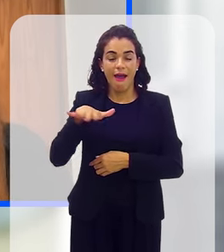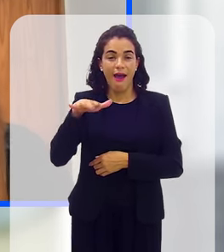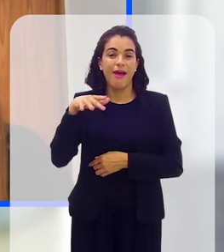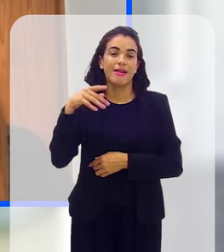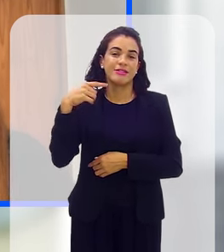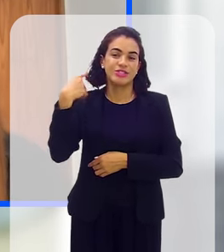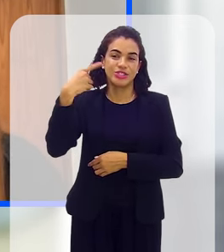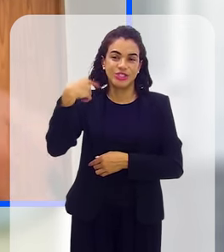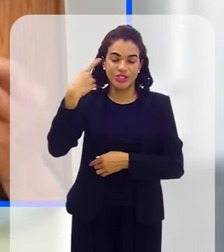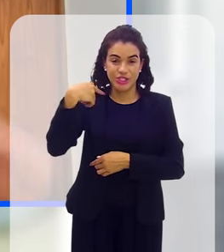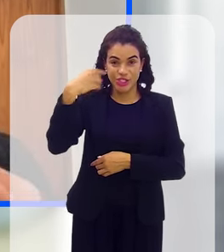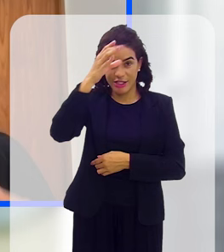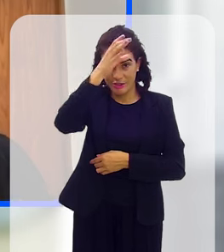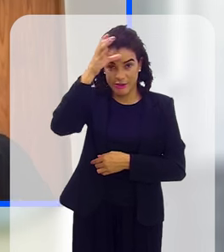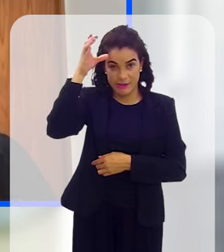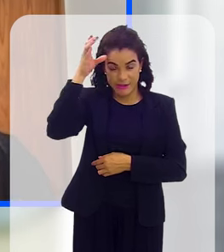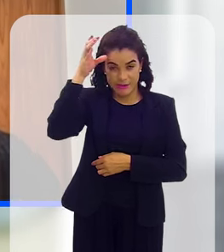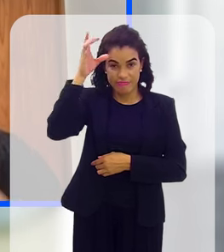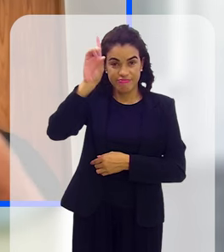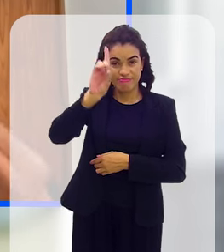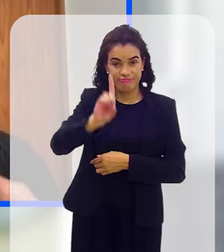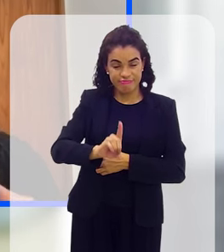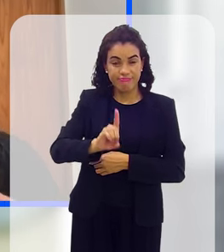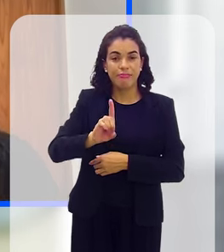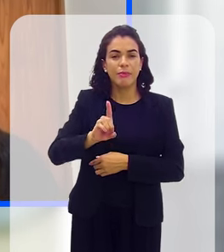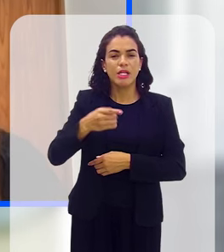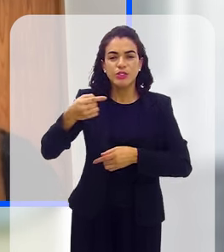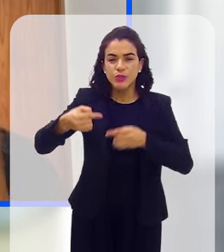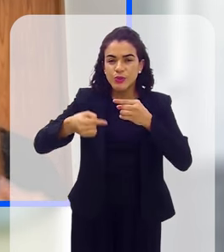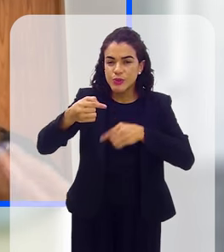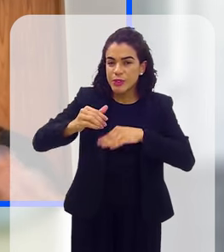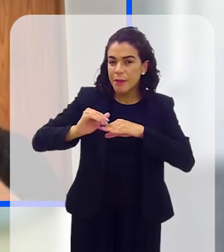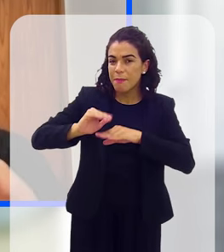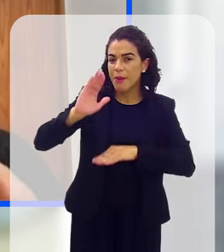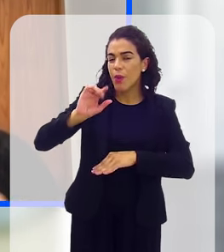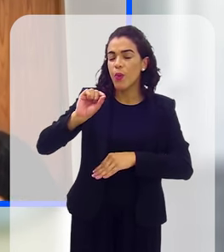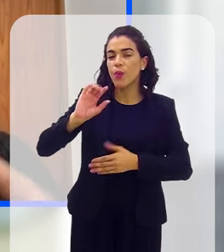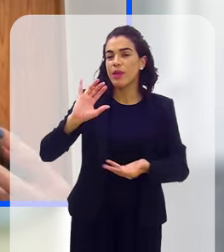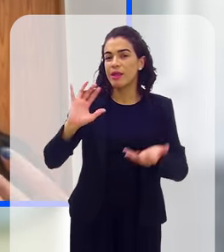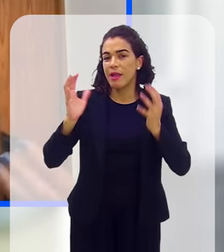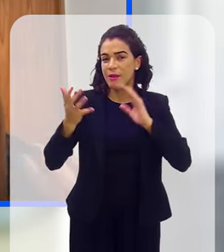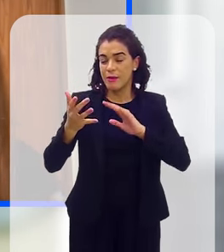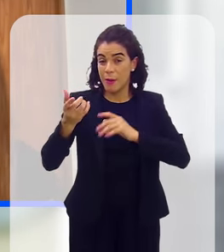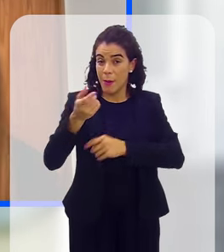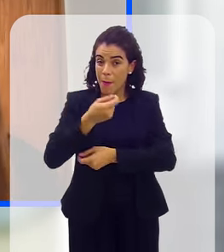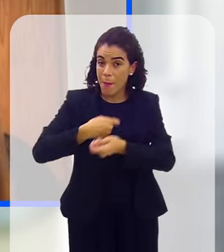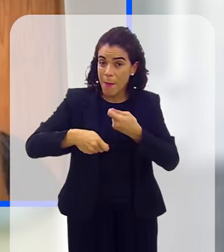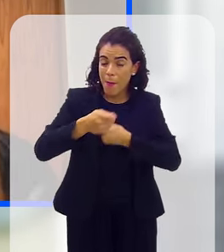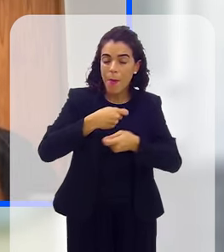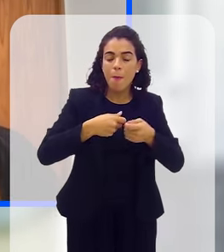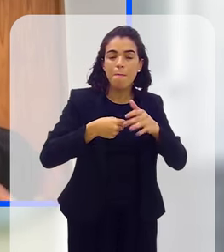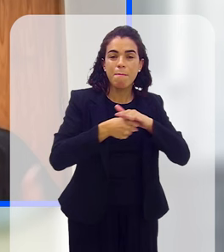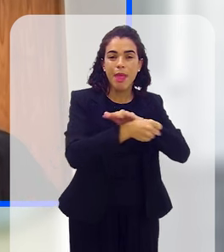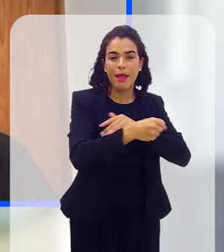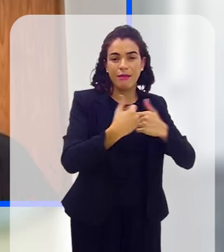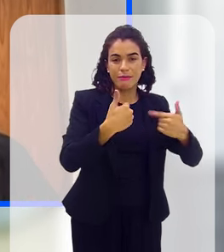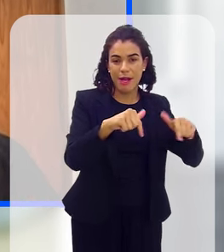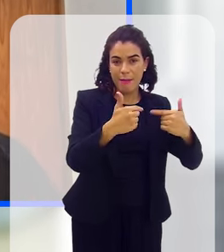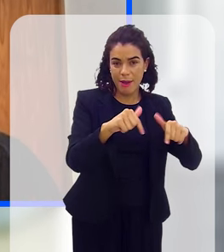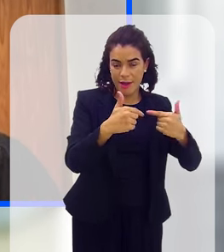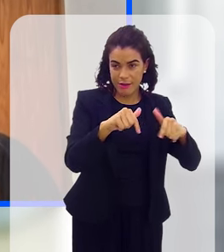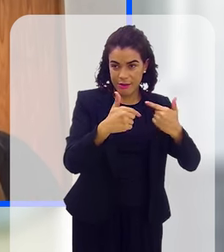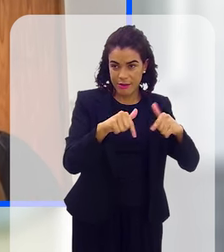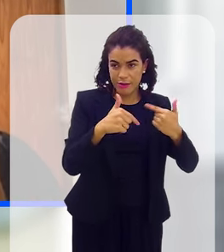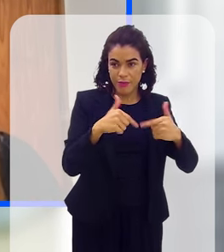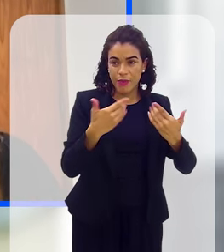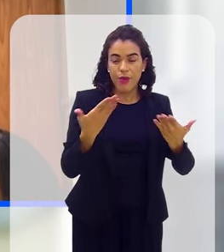consumirista, da gente discutir um pouco mais sobre o que está acontecendo com o mercado de trabalho, em especial no Brasil,